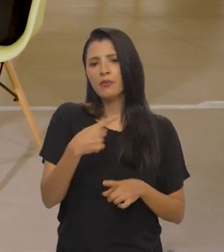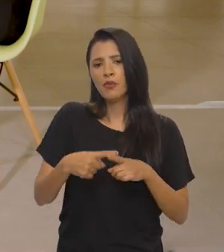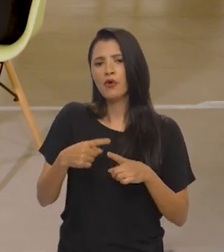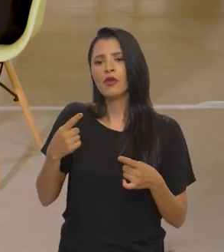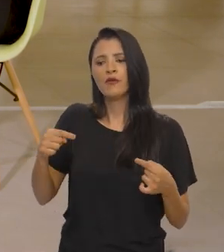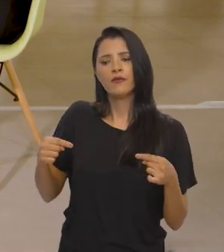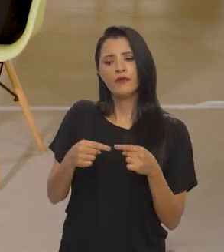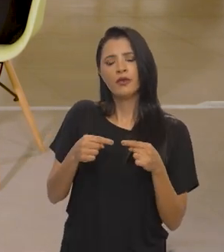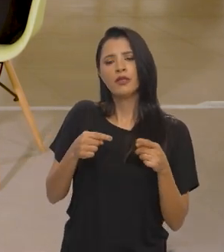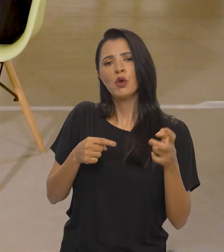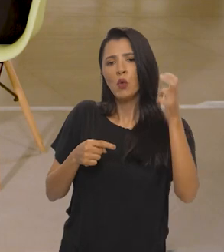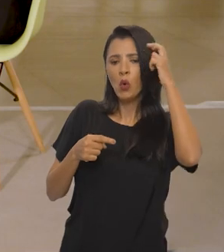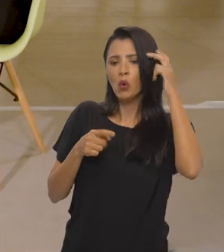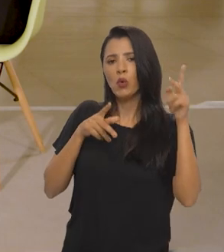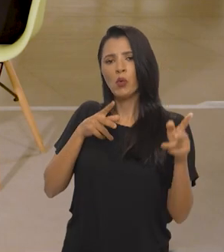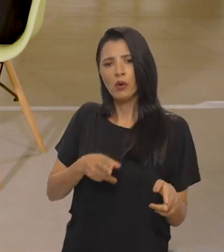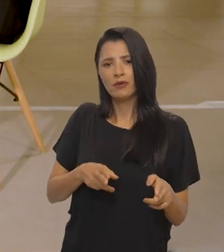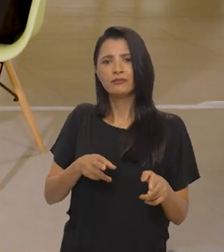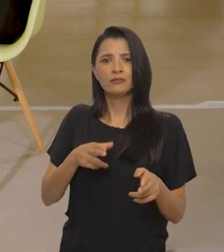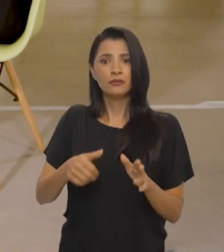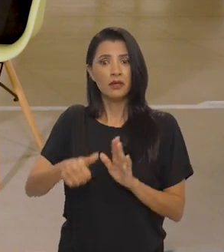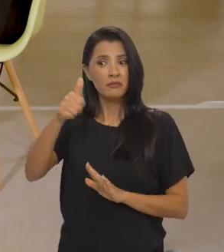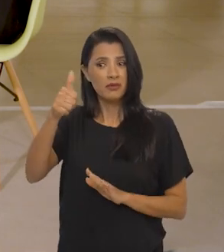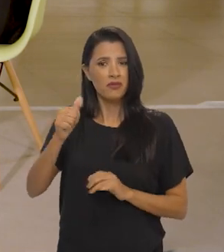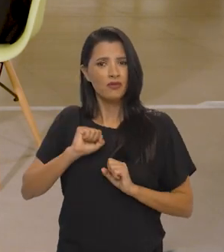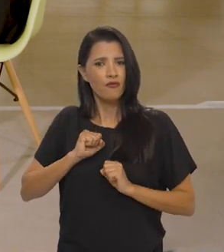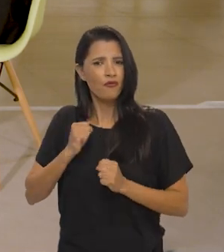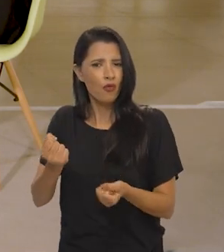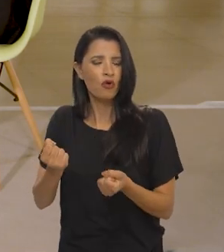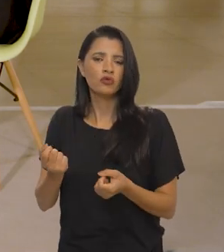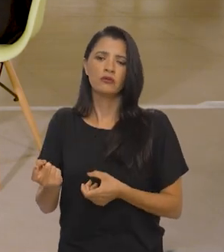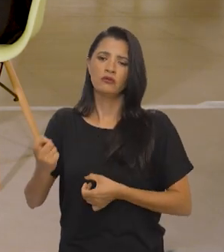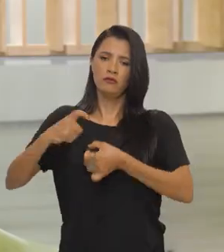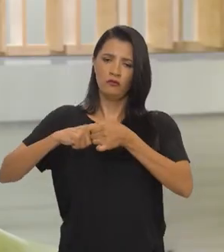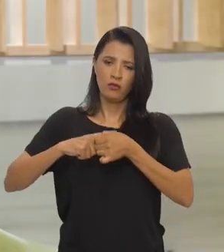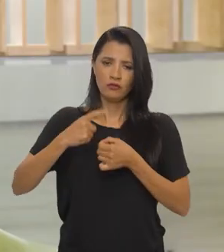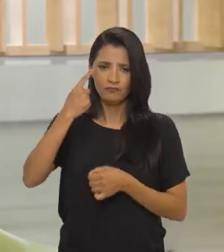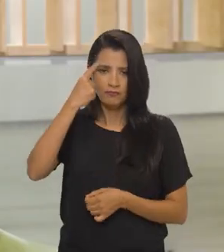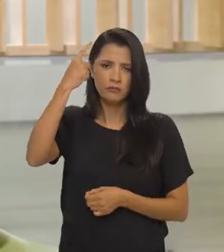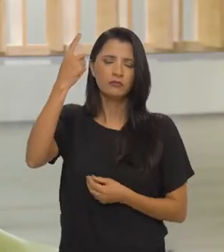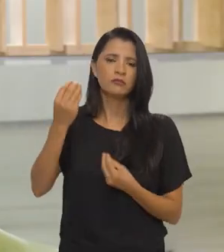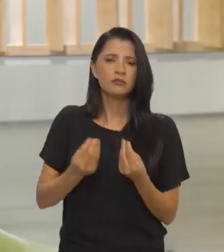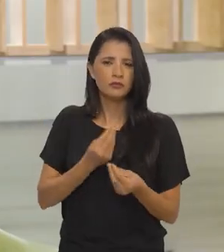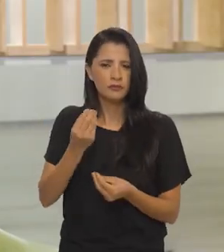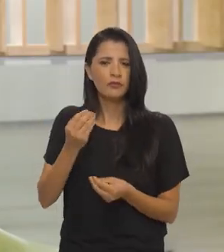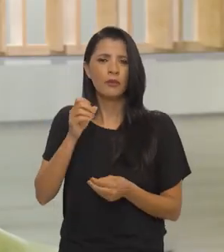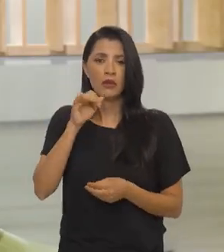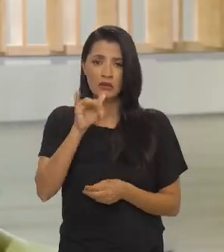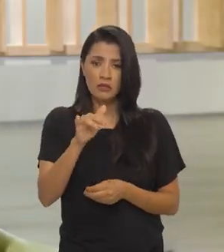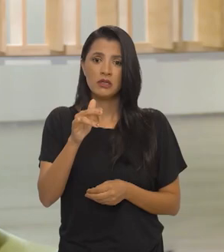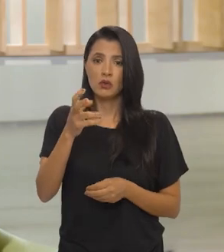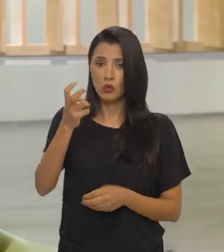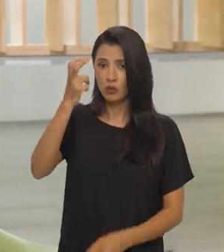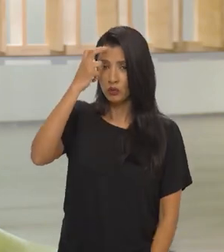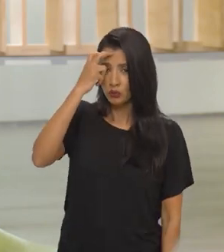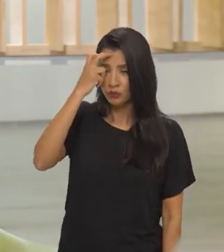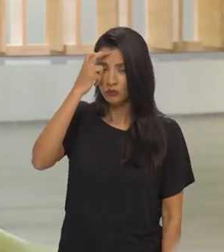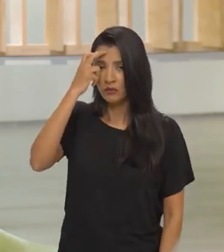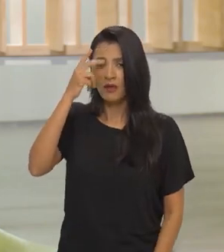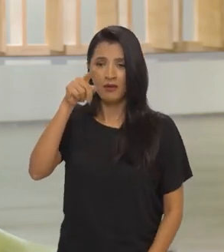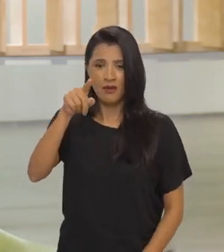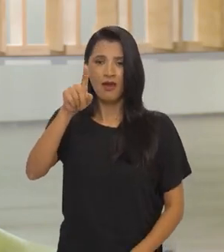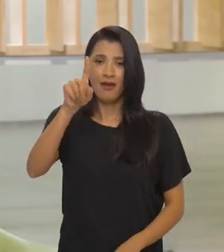dessa linha cultural. Exatamente. Então, uma das primeiras iniciativas é recuperar a ideia de que se